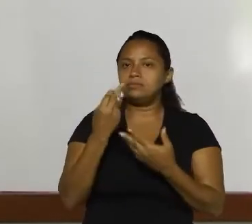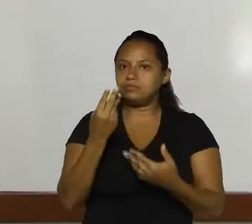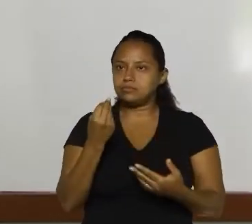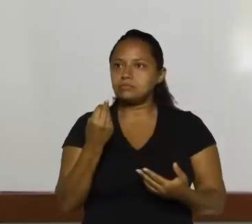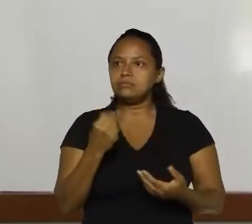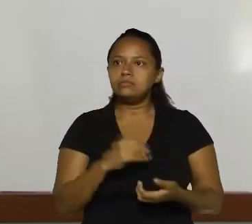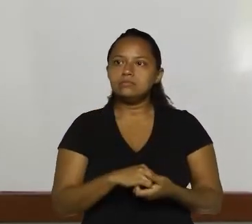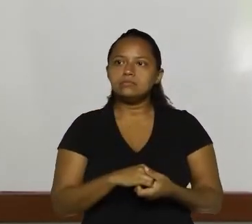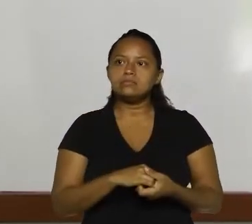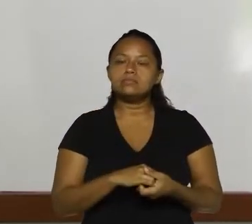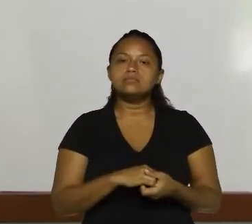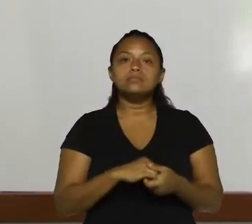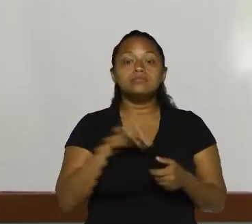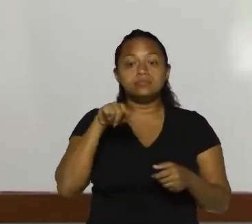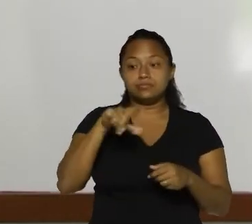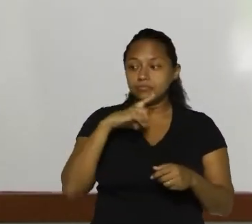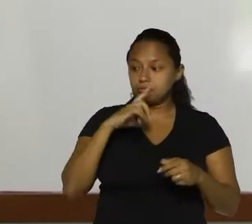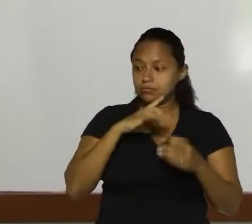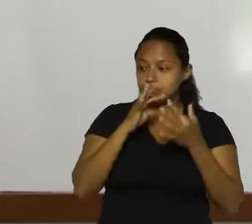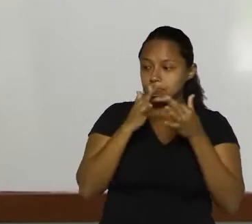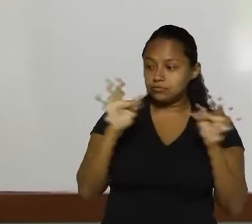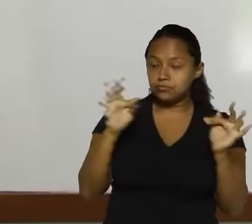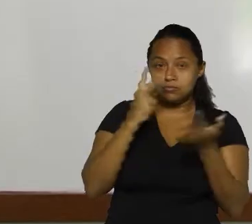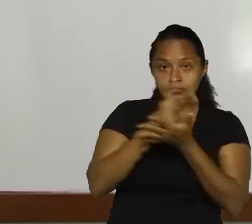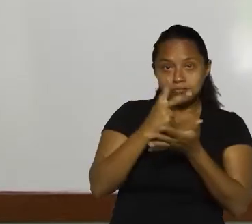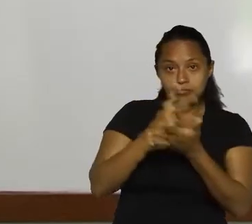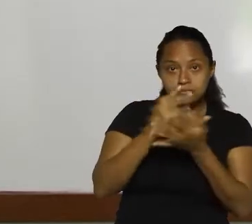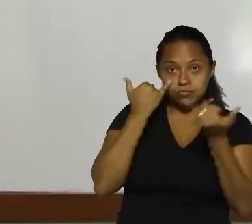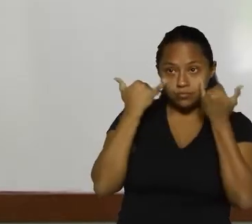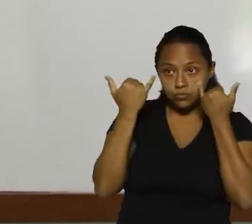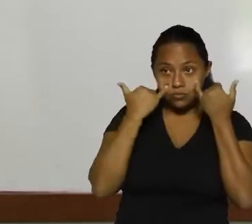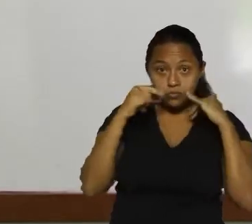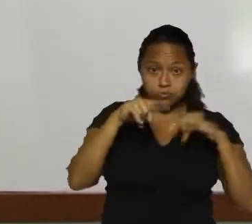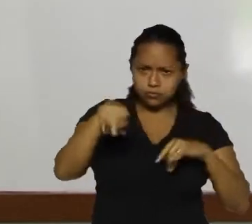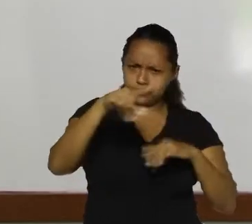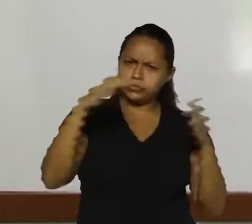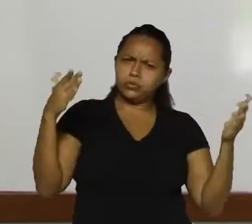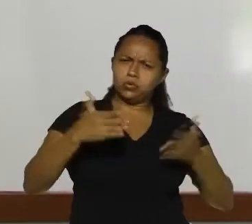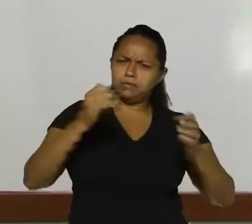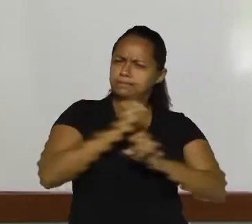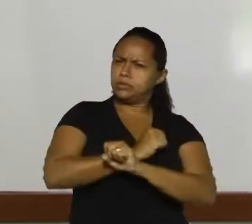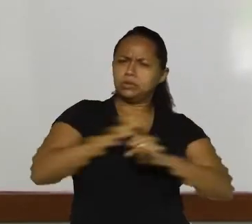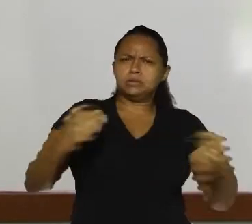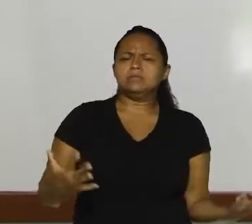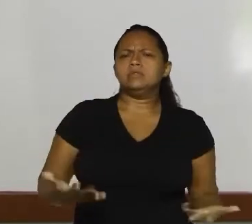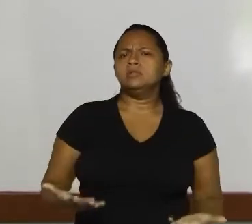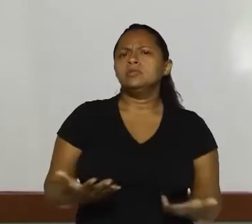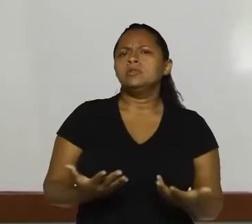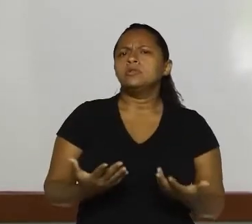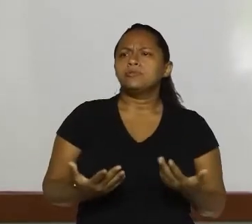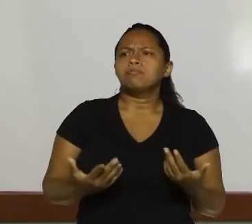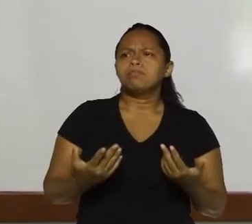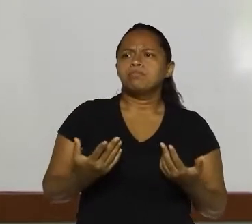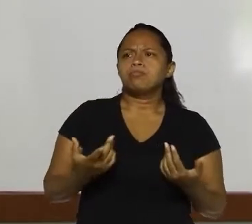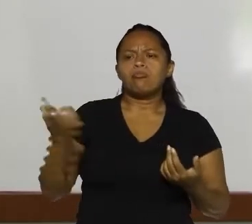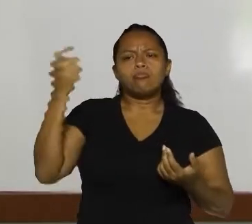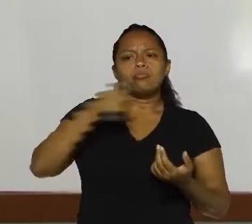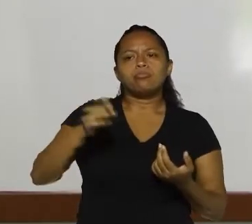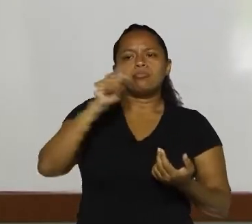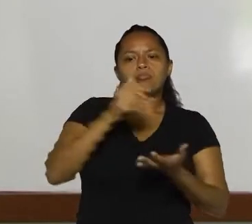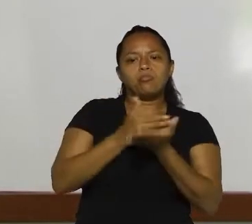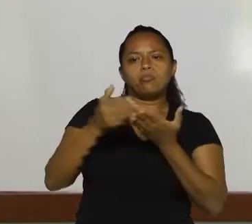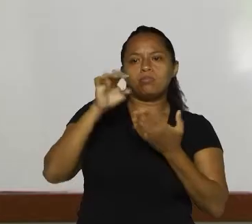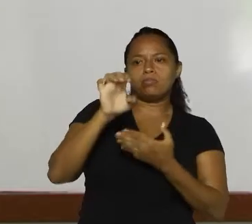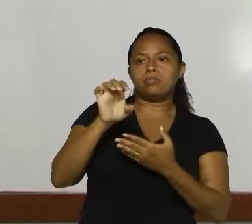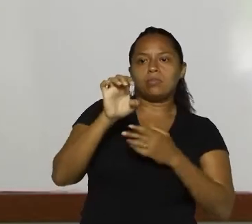Então, como aqui eu tenho a mesma informação sendo continuada, vocês hoje estão impossíveis. Eu não vou iniciar